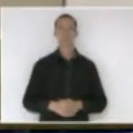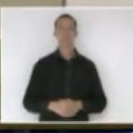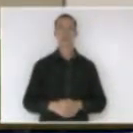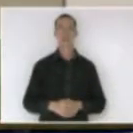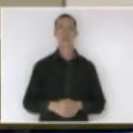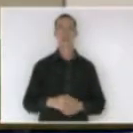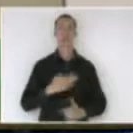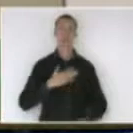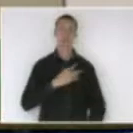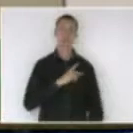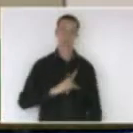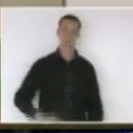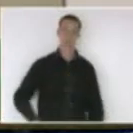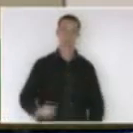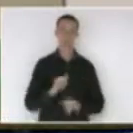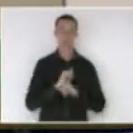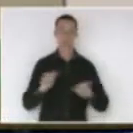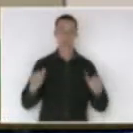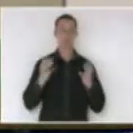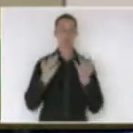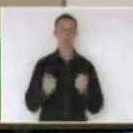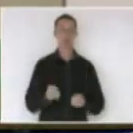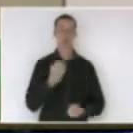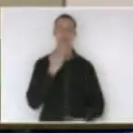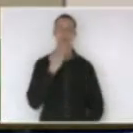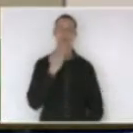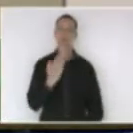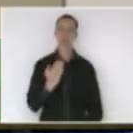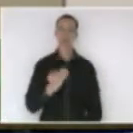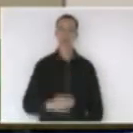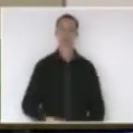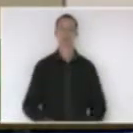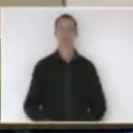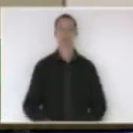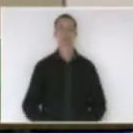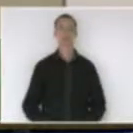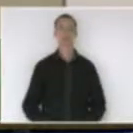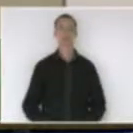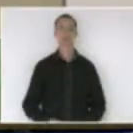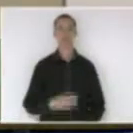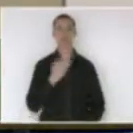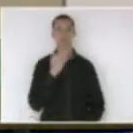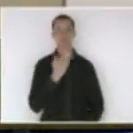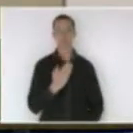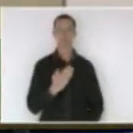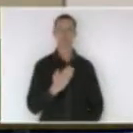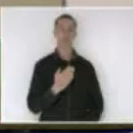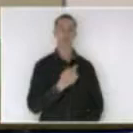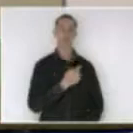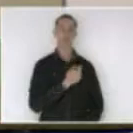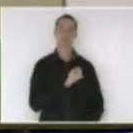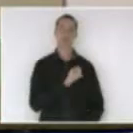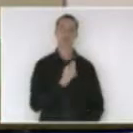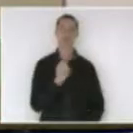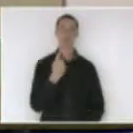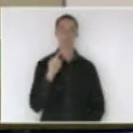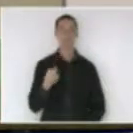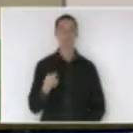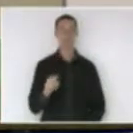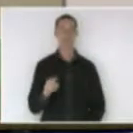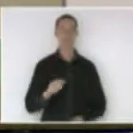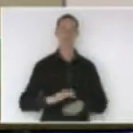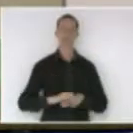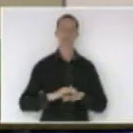esta presidência comunica que defere os seguintes requerimentos requerimento número mil do deputado